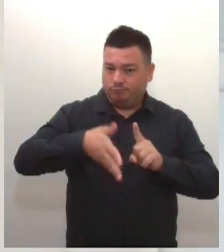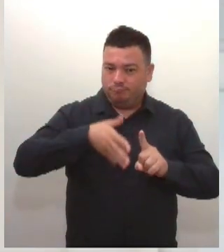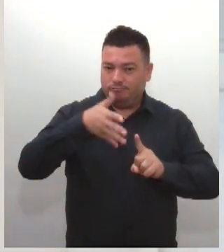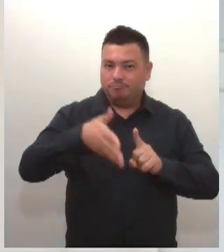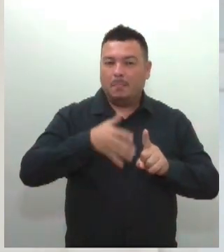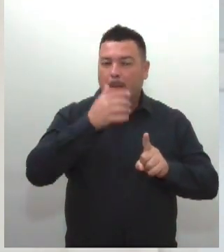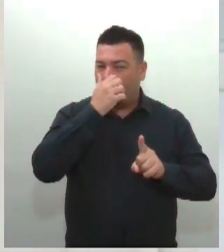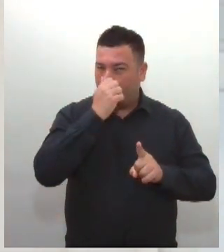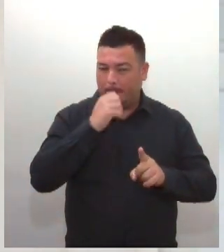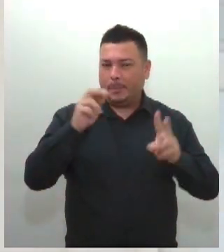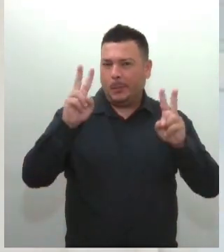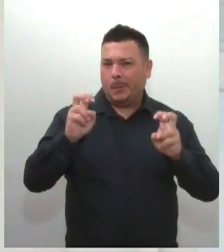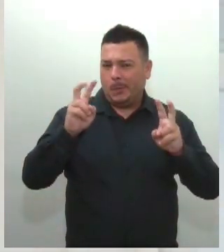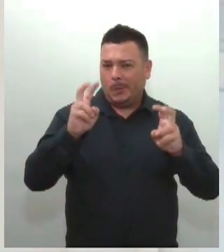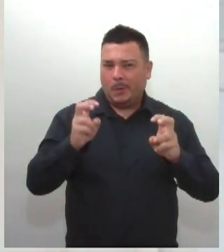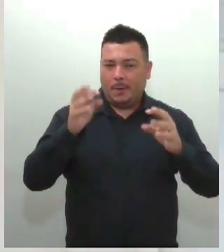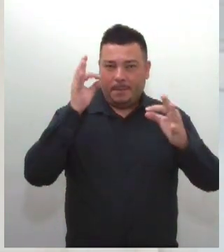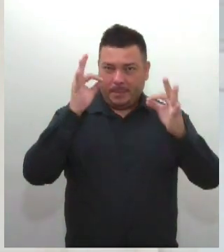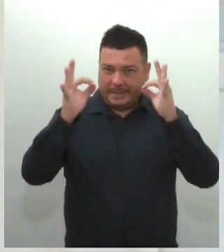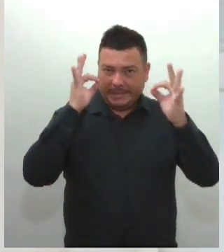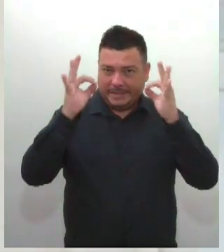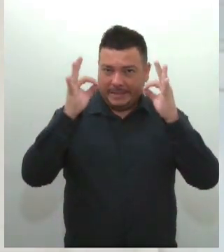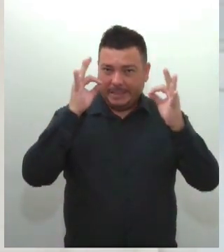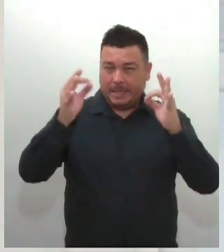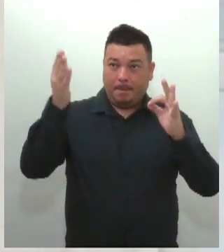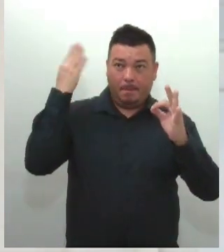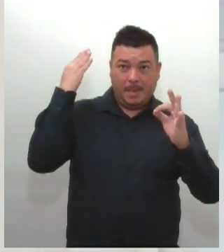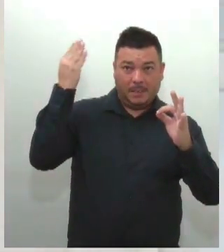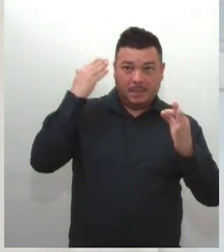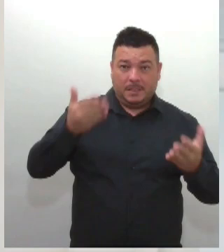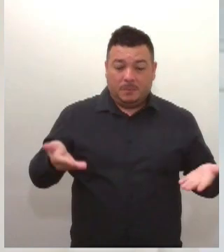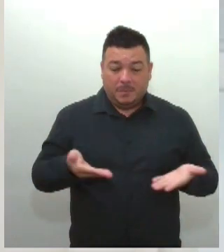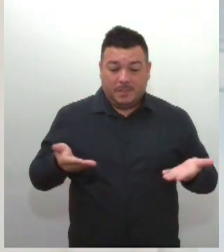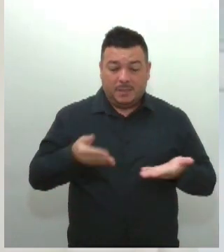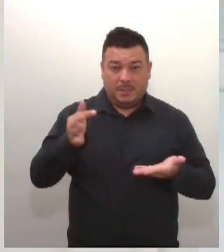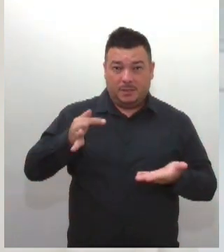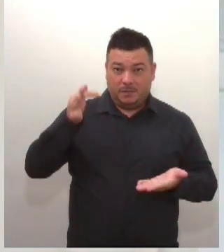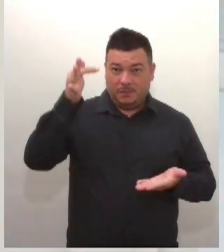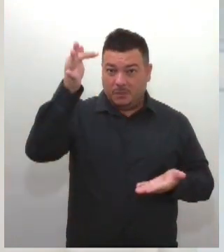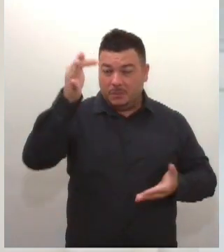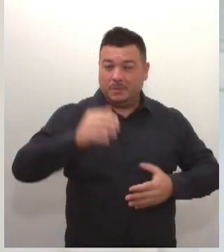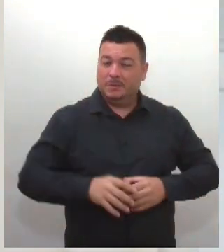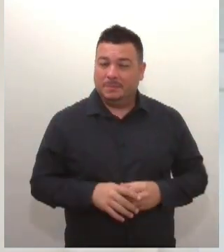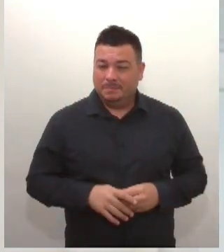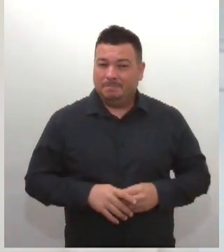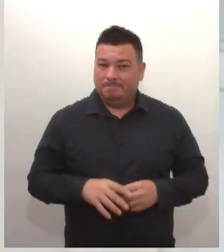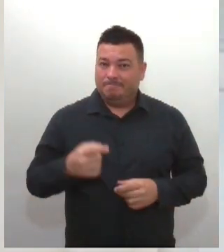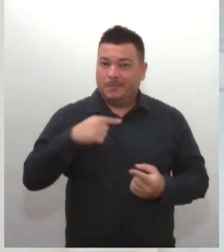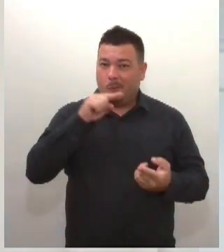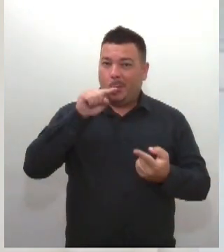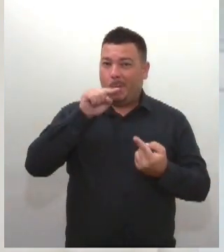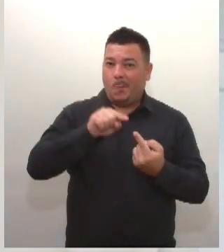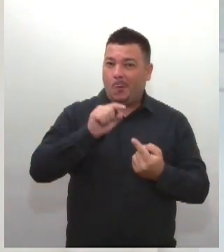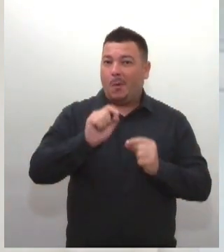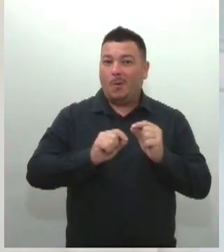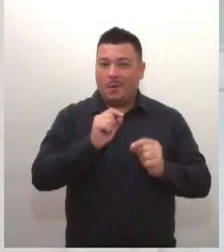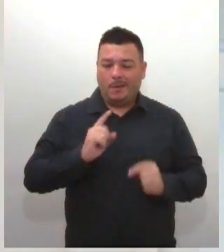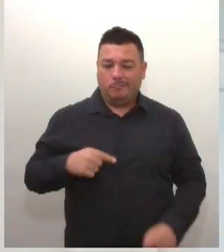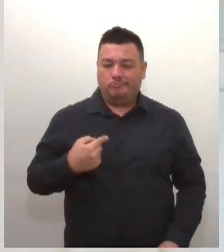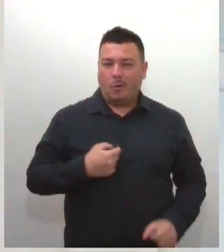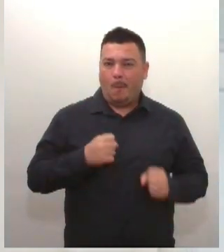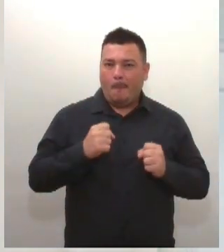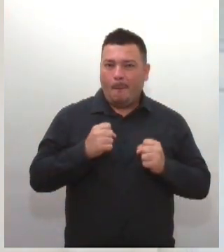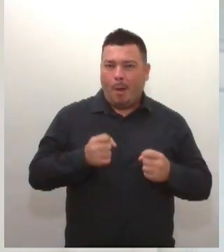Psicanálise Passado, Presente e Futuro. E a ideia é que a gente possa discutir sobre isso.